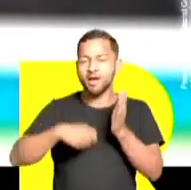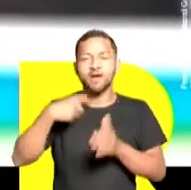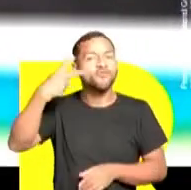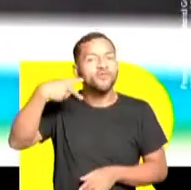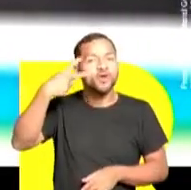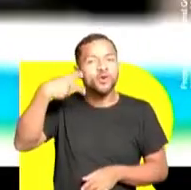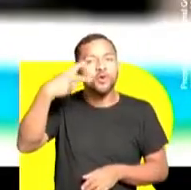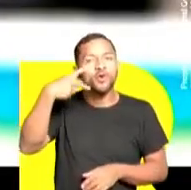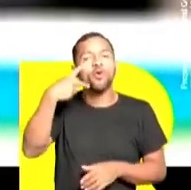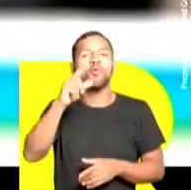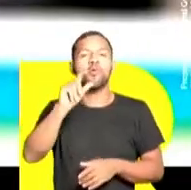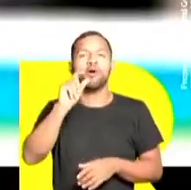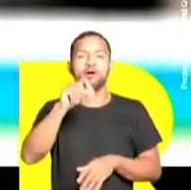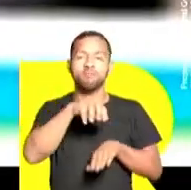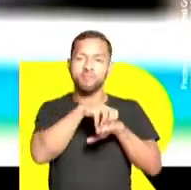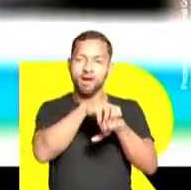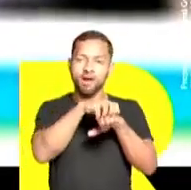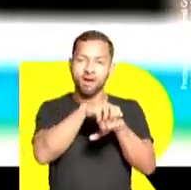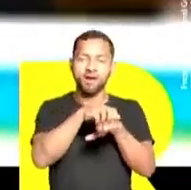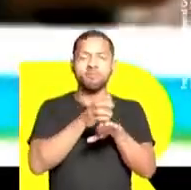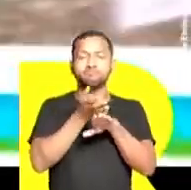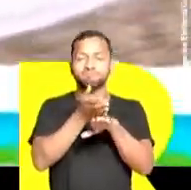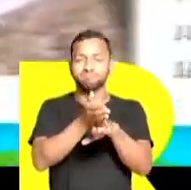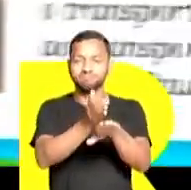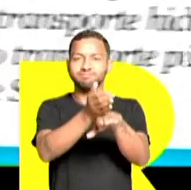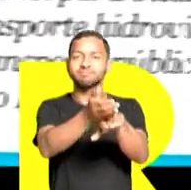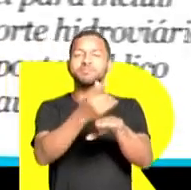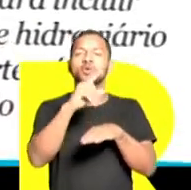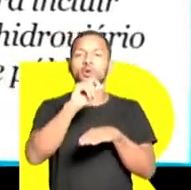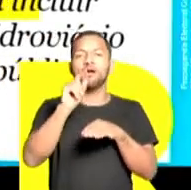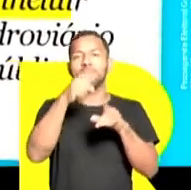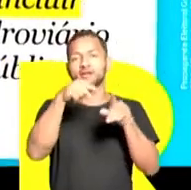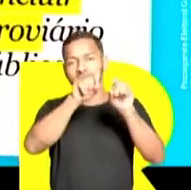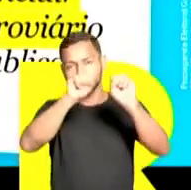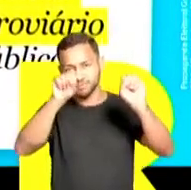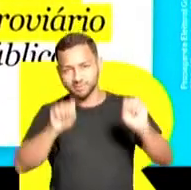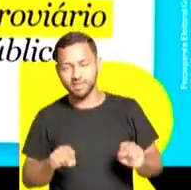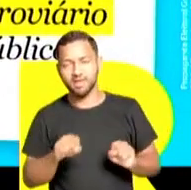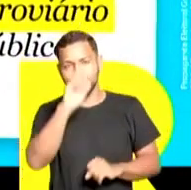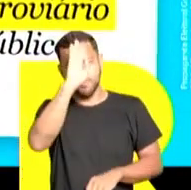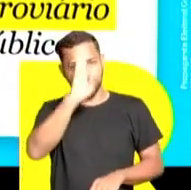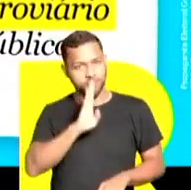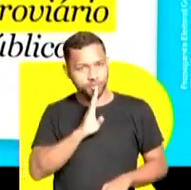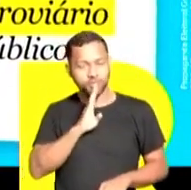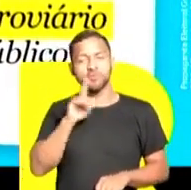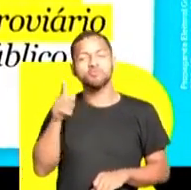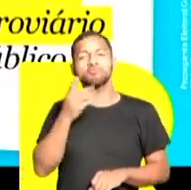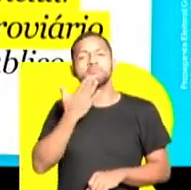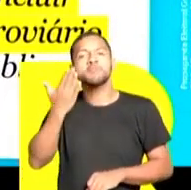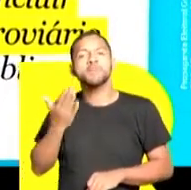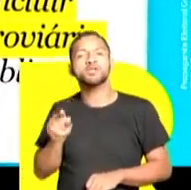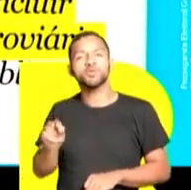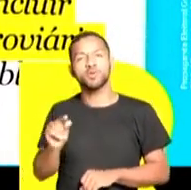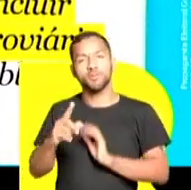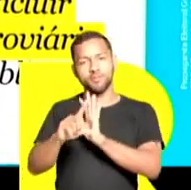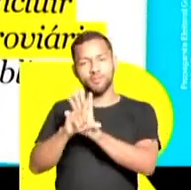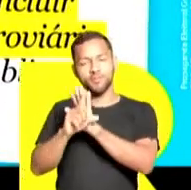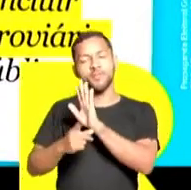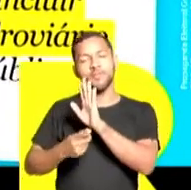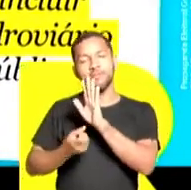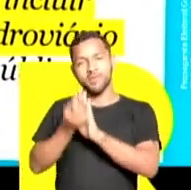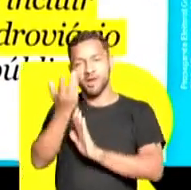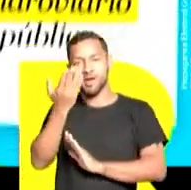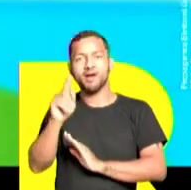a lei que incluía o transporte hidroviário no sistema de transporte público. A pedido do Ricardo, o projeto